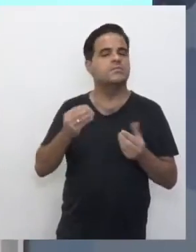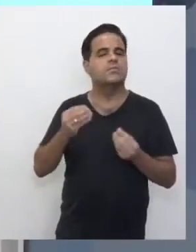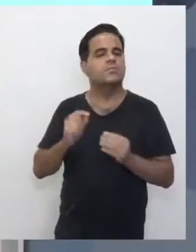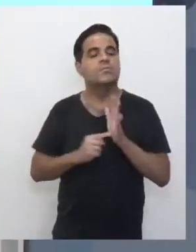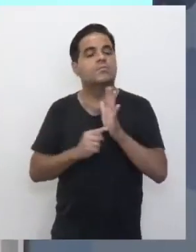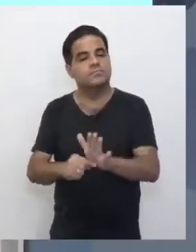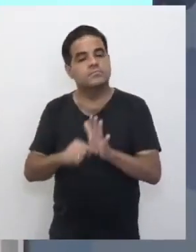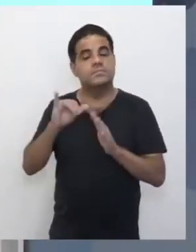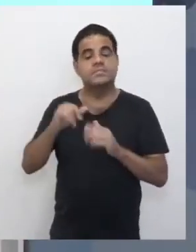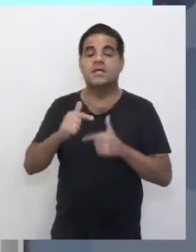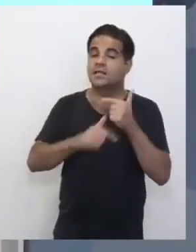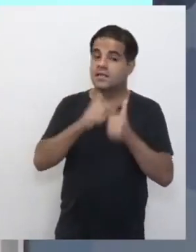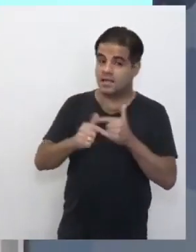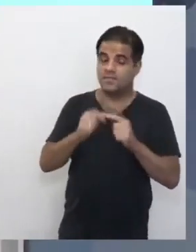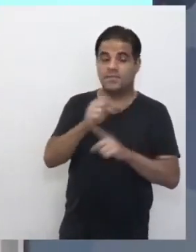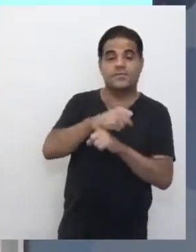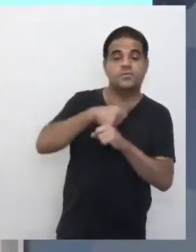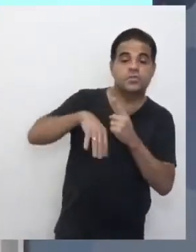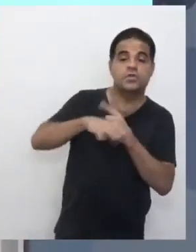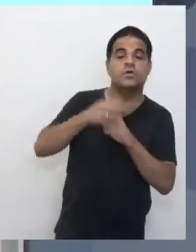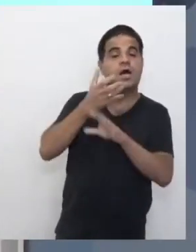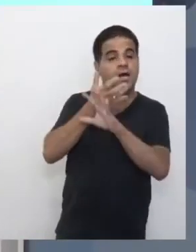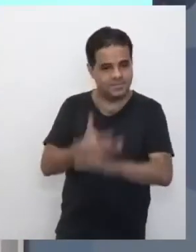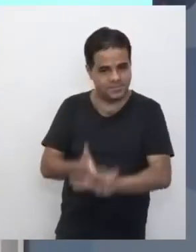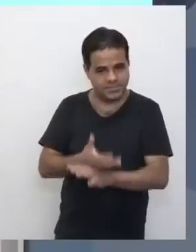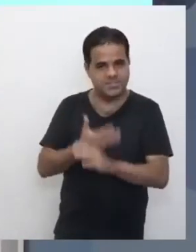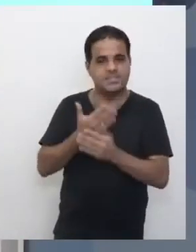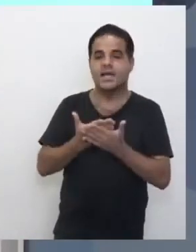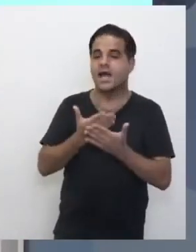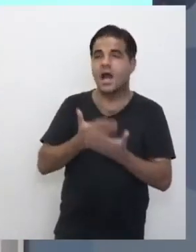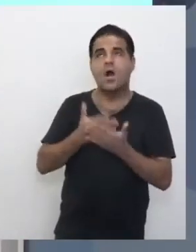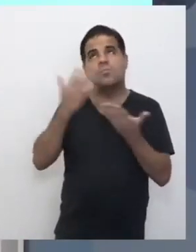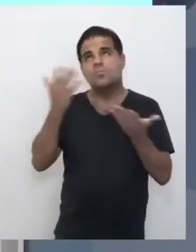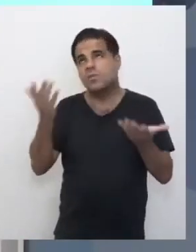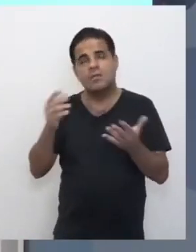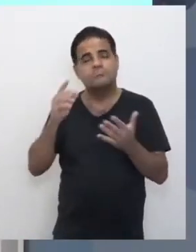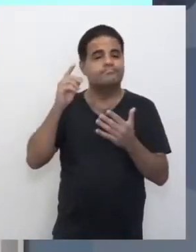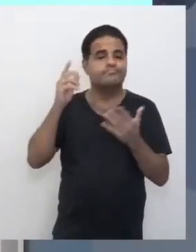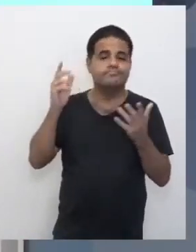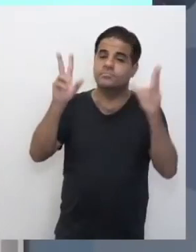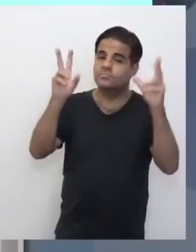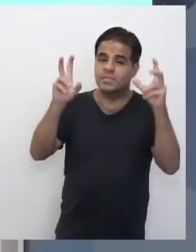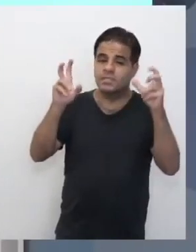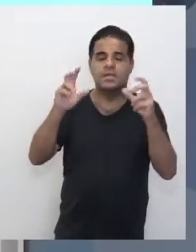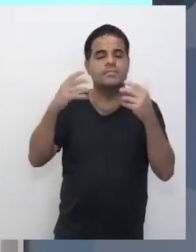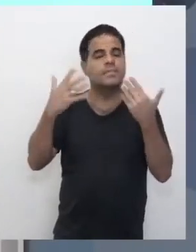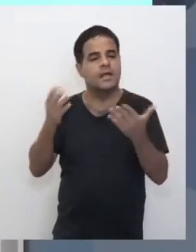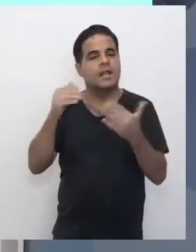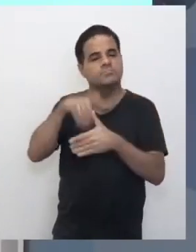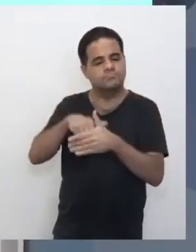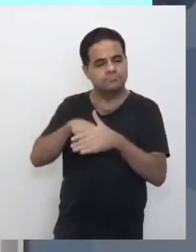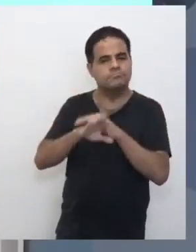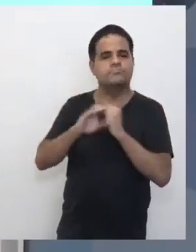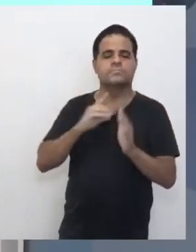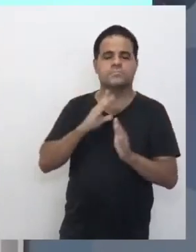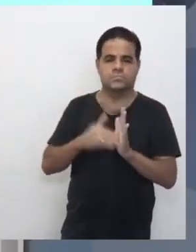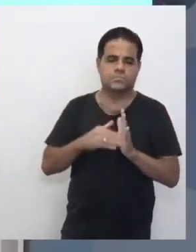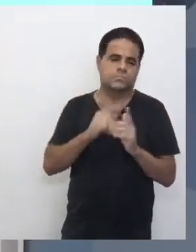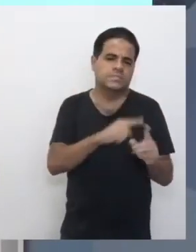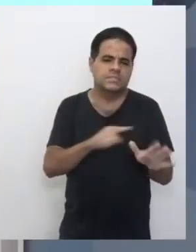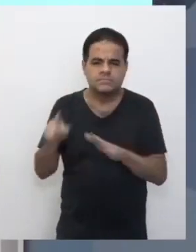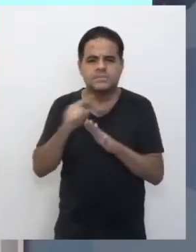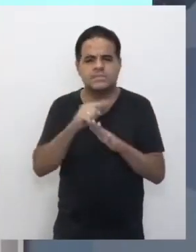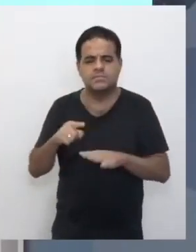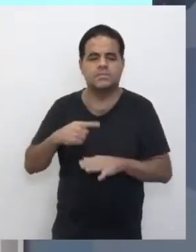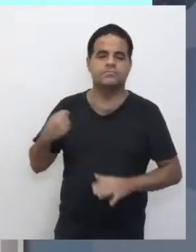aparecer? É a tarefa de sociologia, aula X, do tema tal, tá lá a tarefa. E toda semana a gente